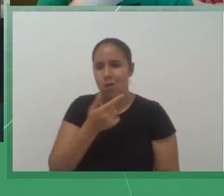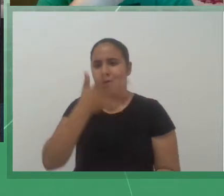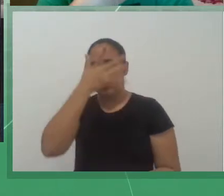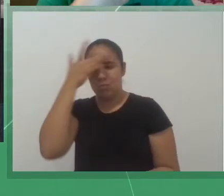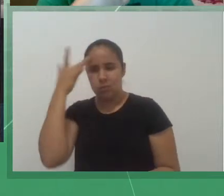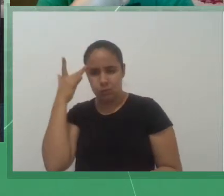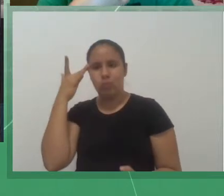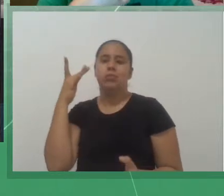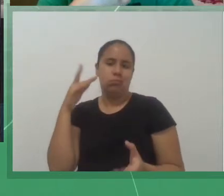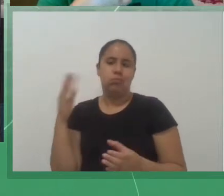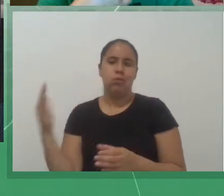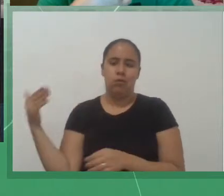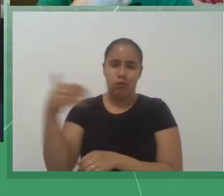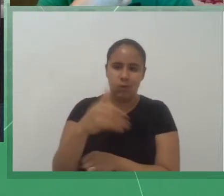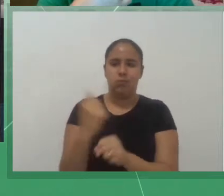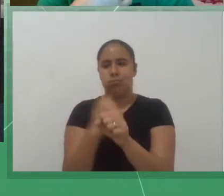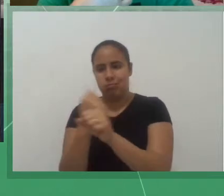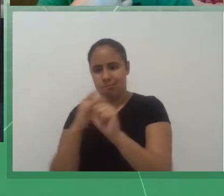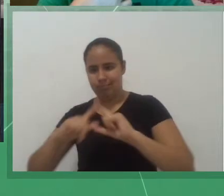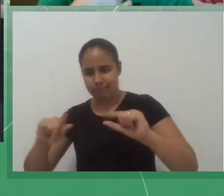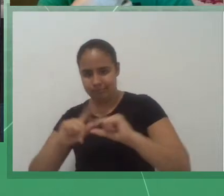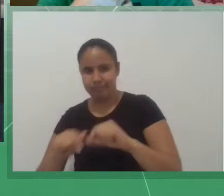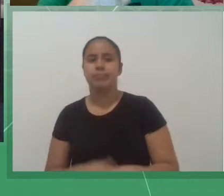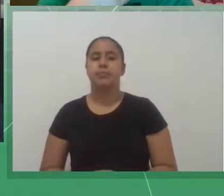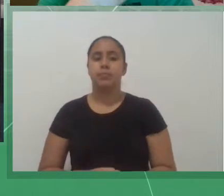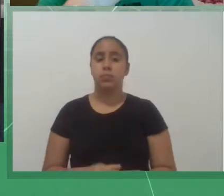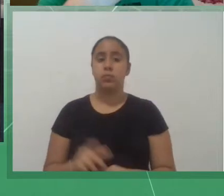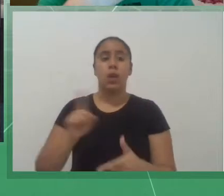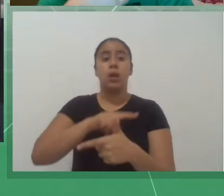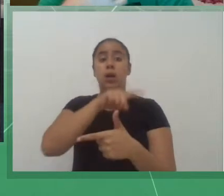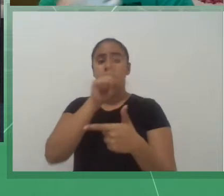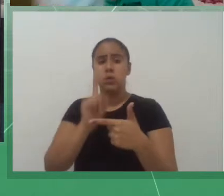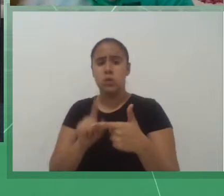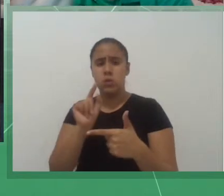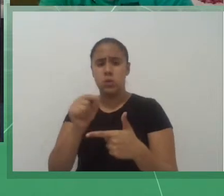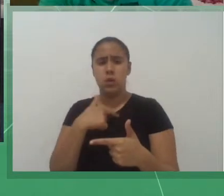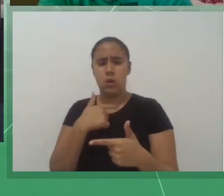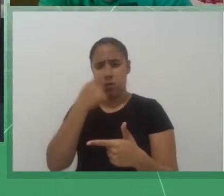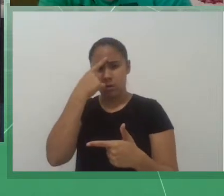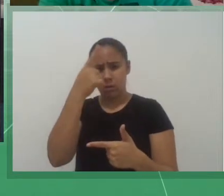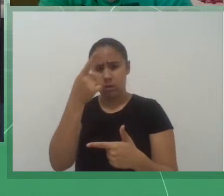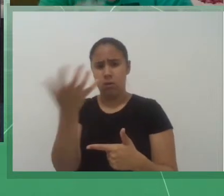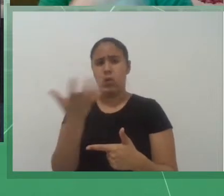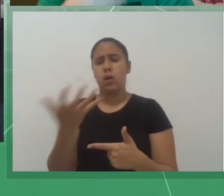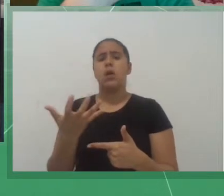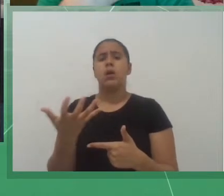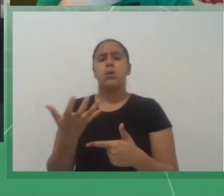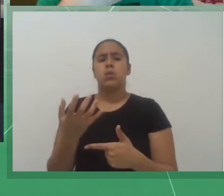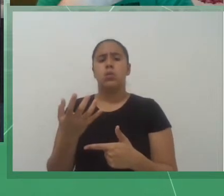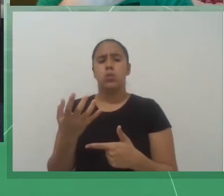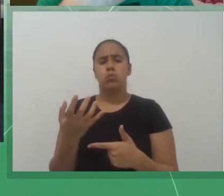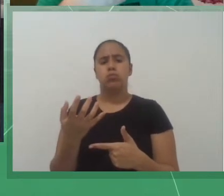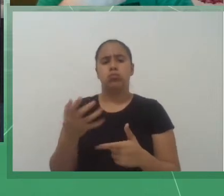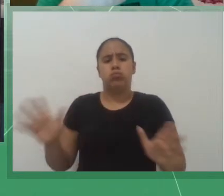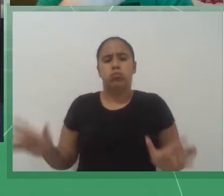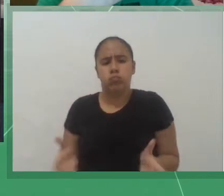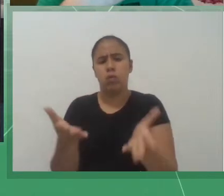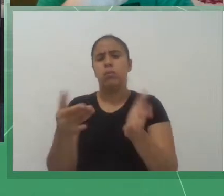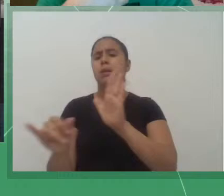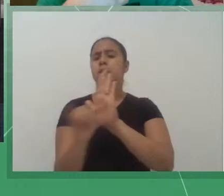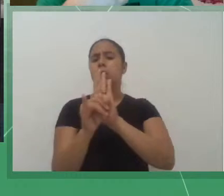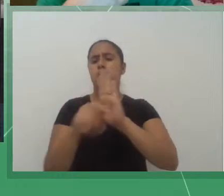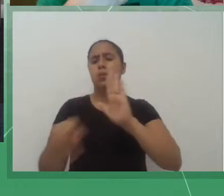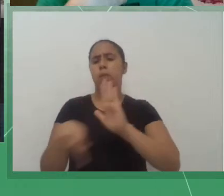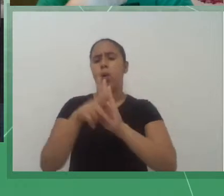então o segundo ponto forte trabalho para gerar uma aceitação e criar uma identidade como capital então eu percebi também muito